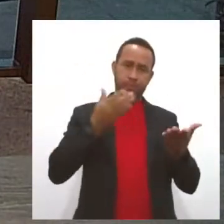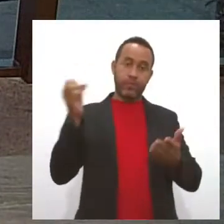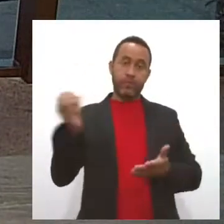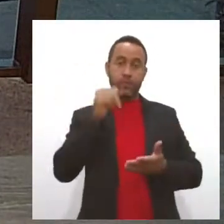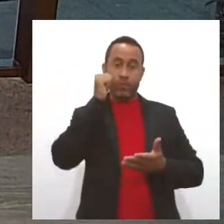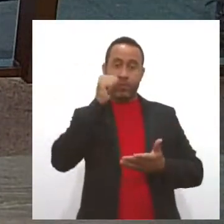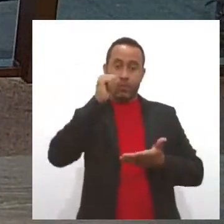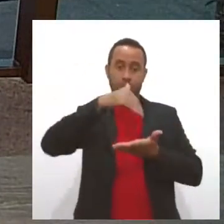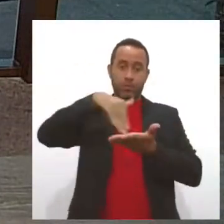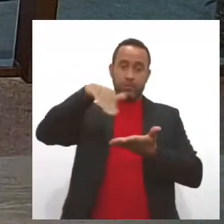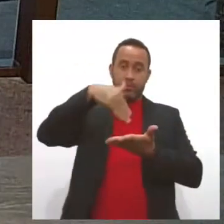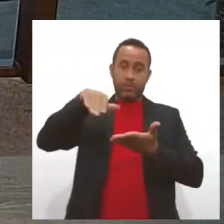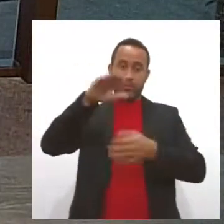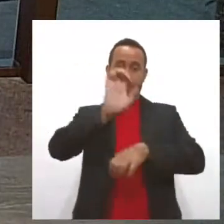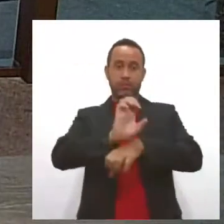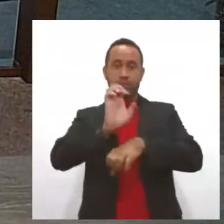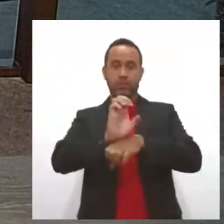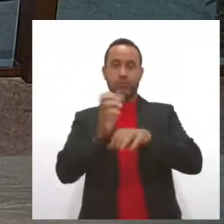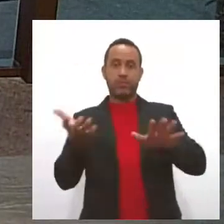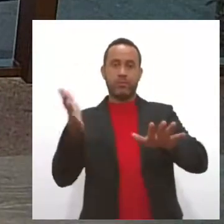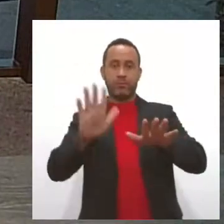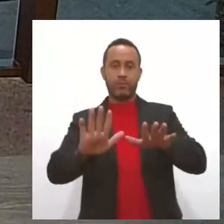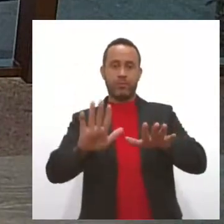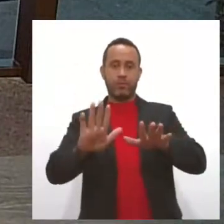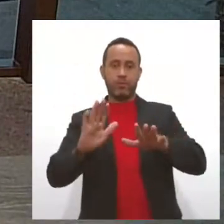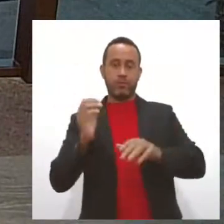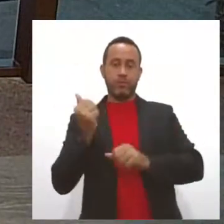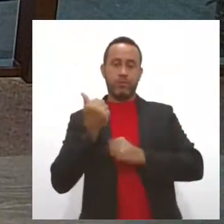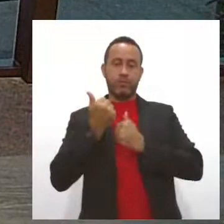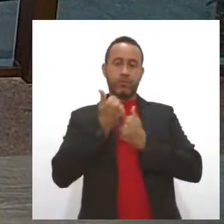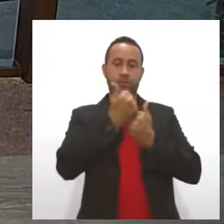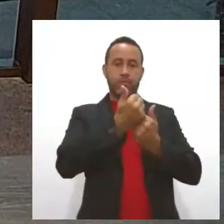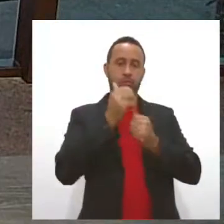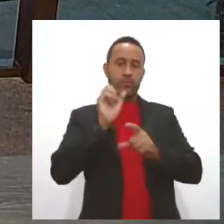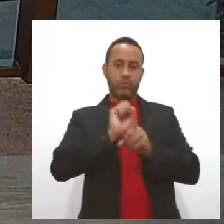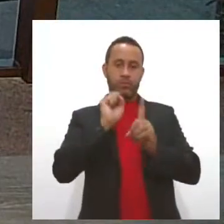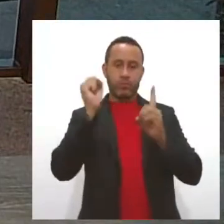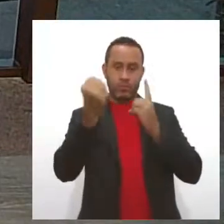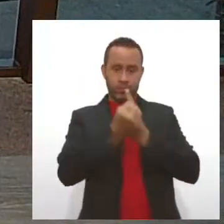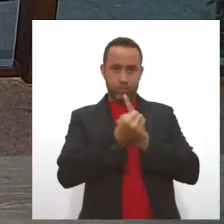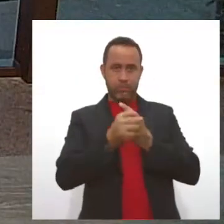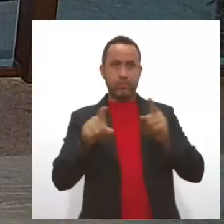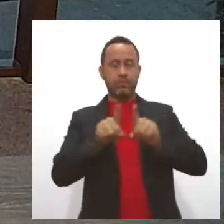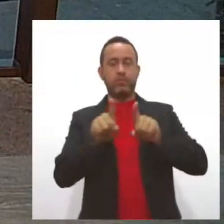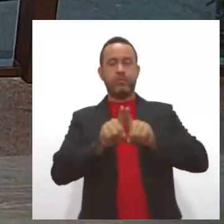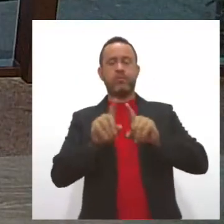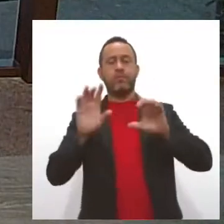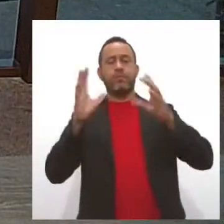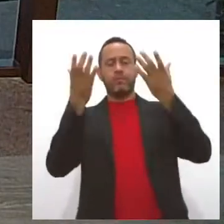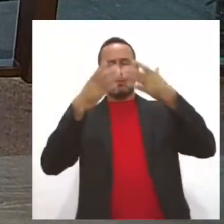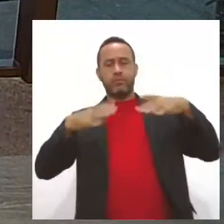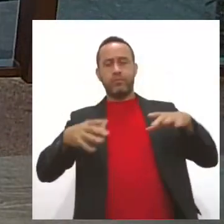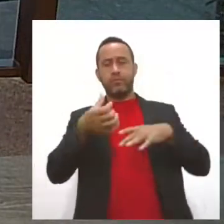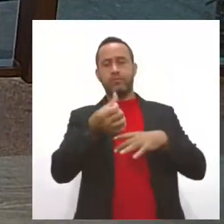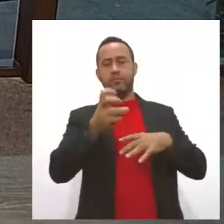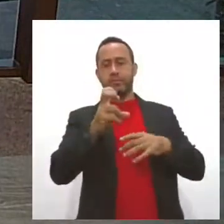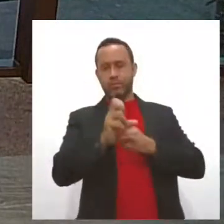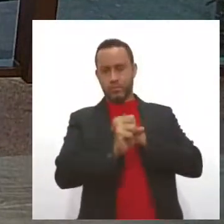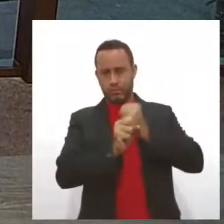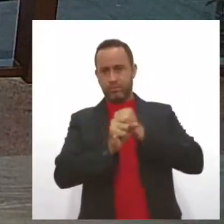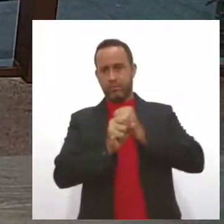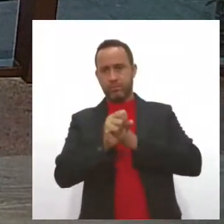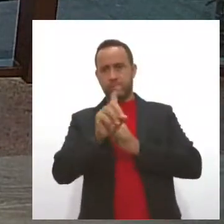secretária de Estado de Inclusão e Assistência Social. E também as comemorações dos 65 anos do Dies